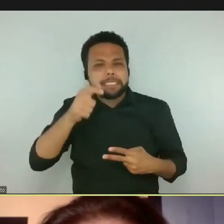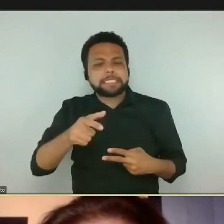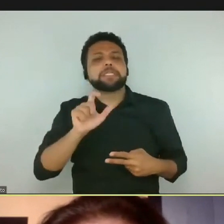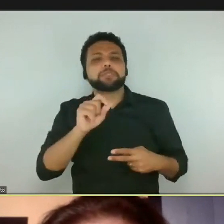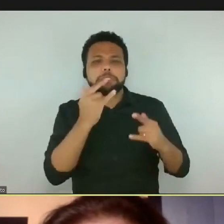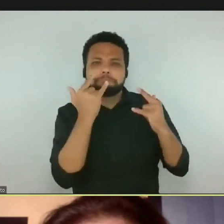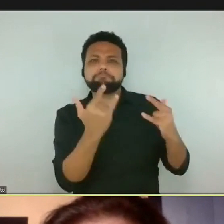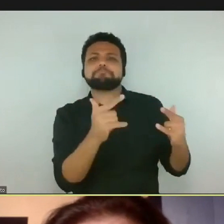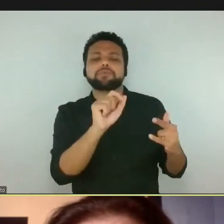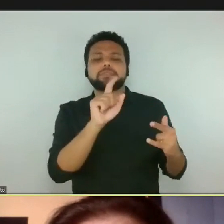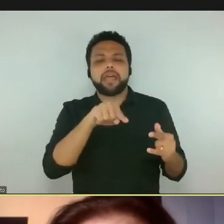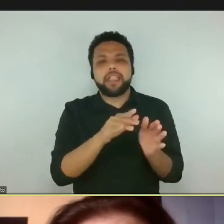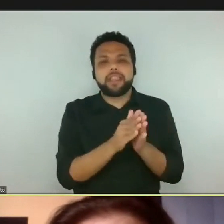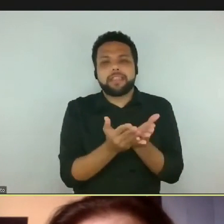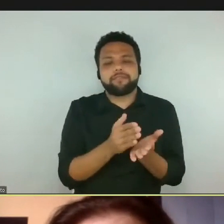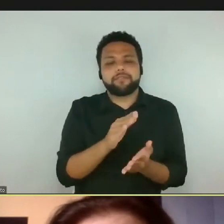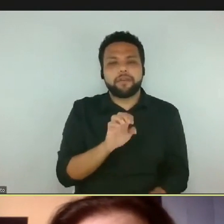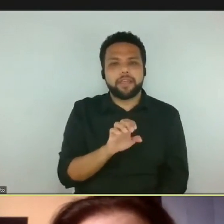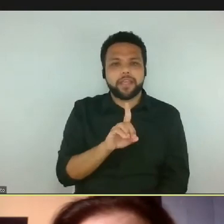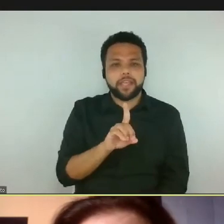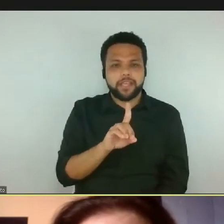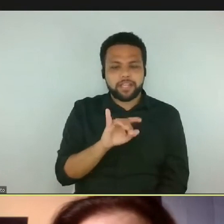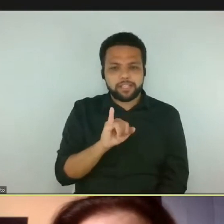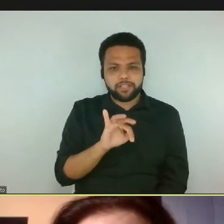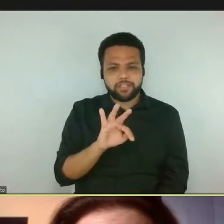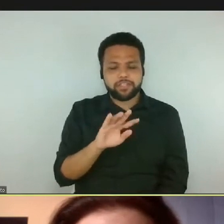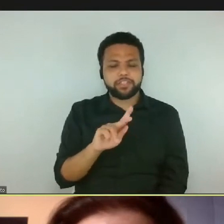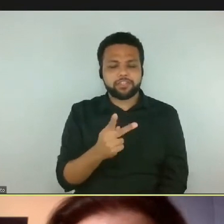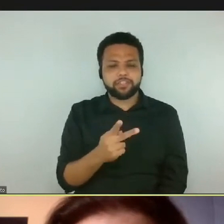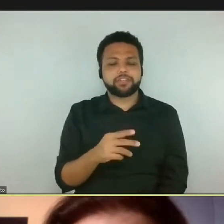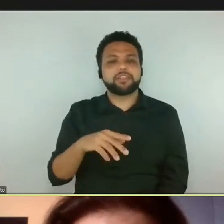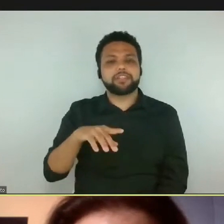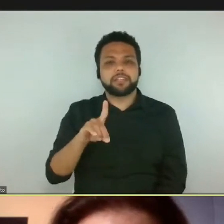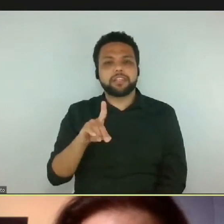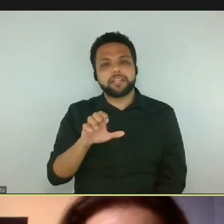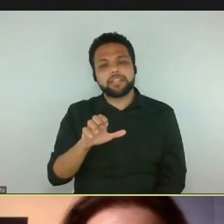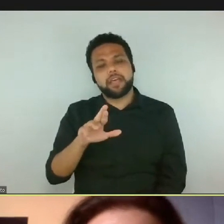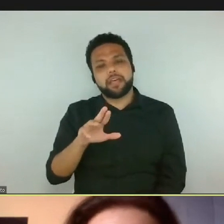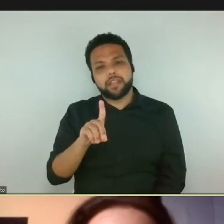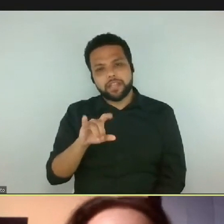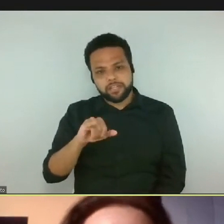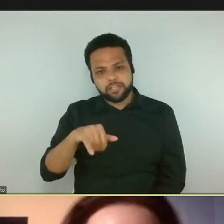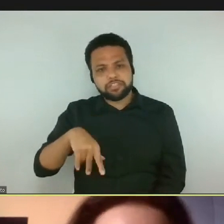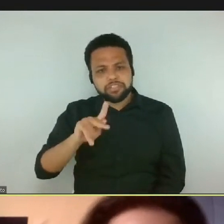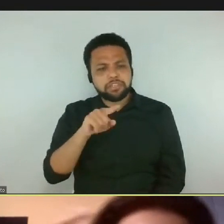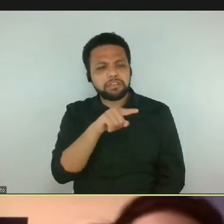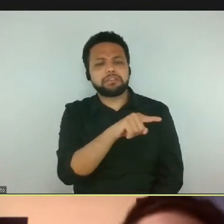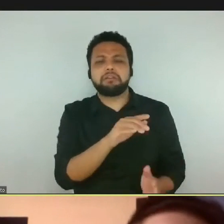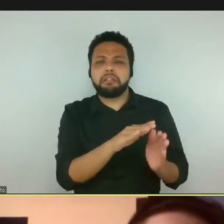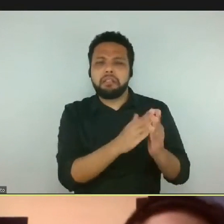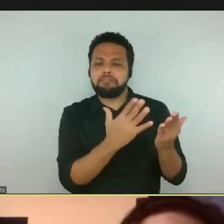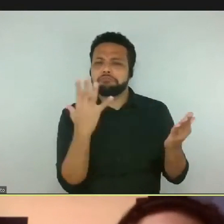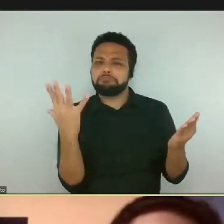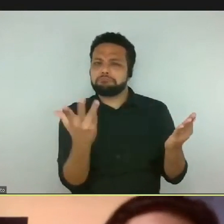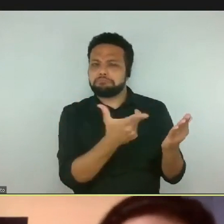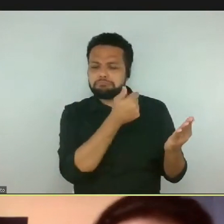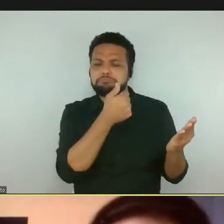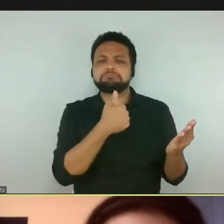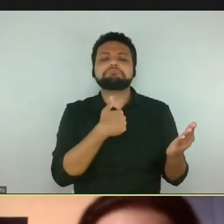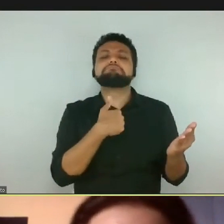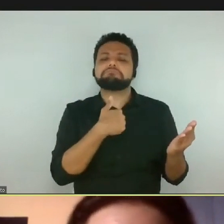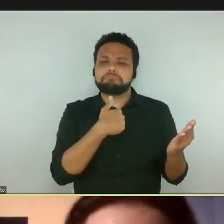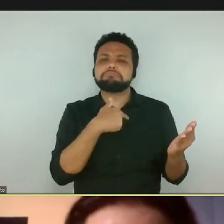ali, quer dizer, que elegância você poder trabalhar com um livro que tenha